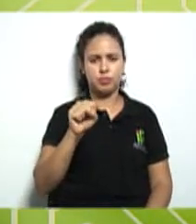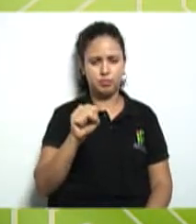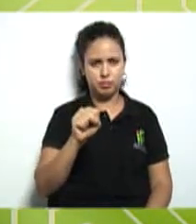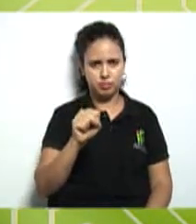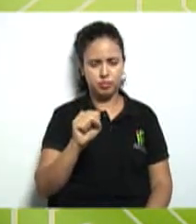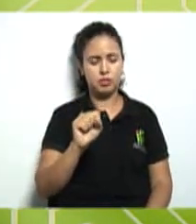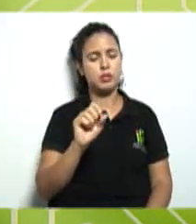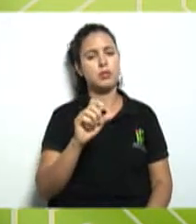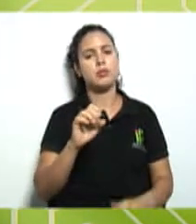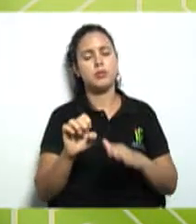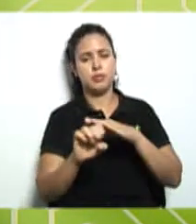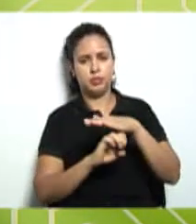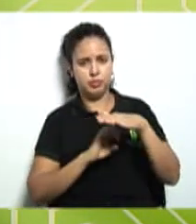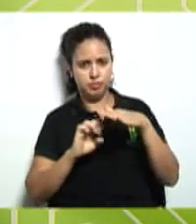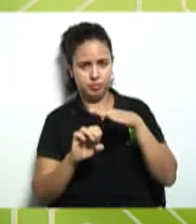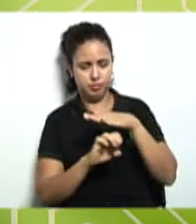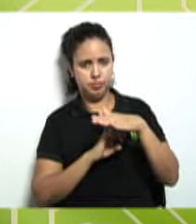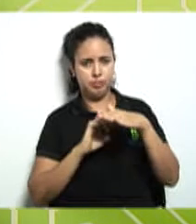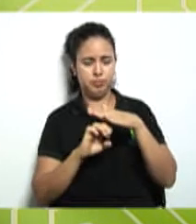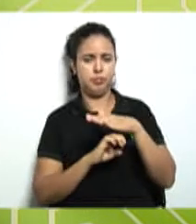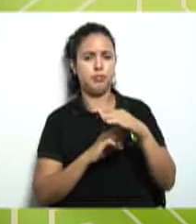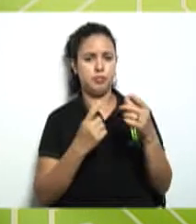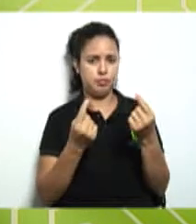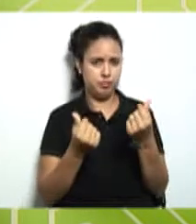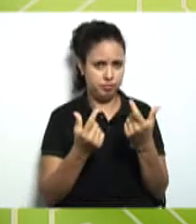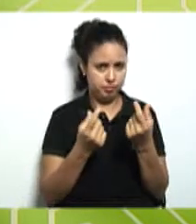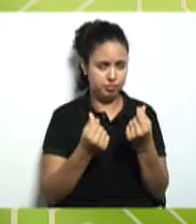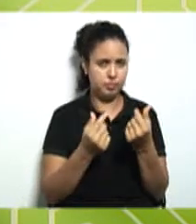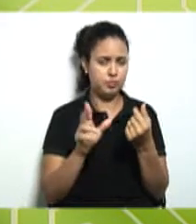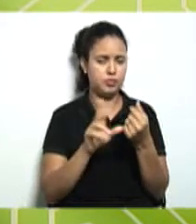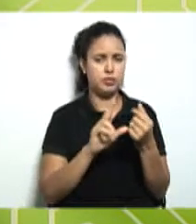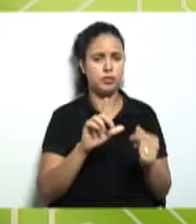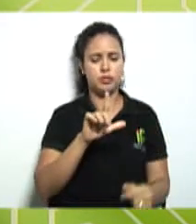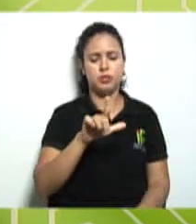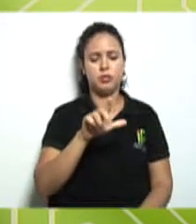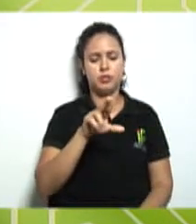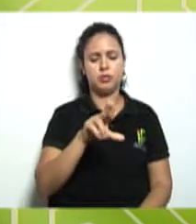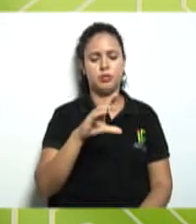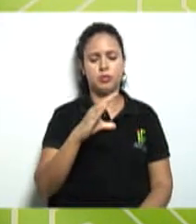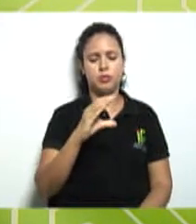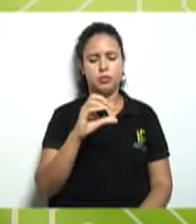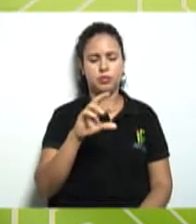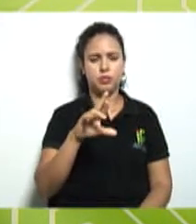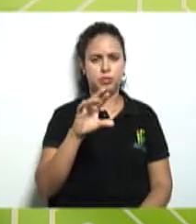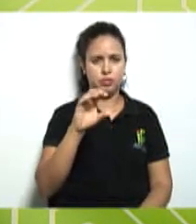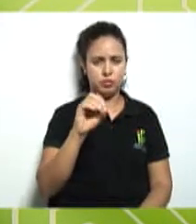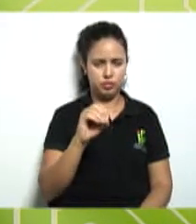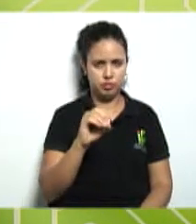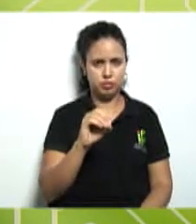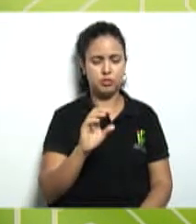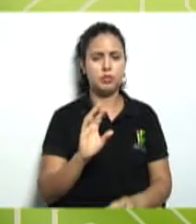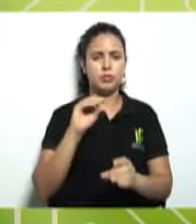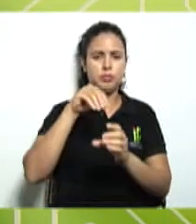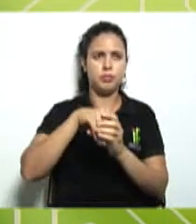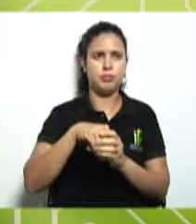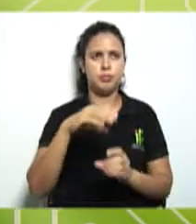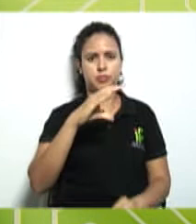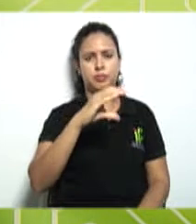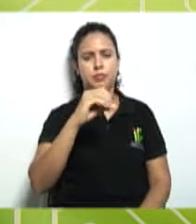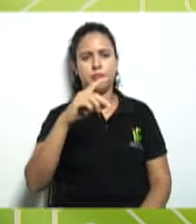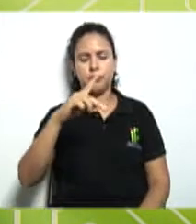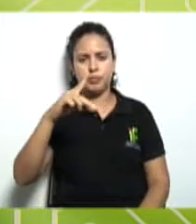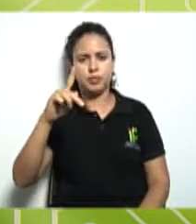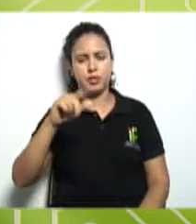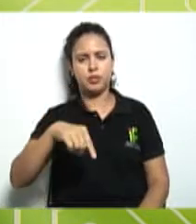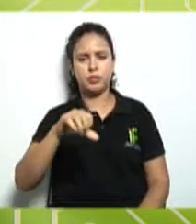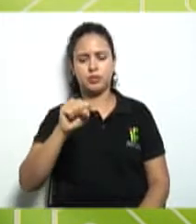é chamado lucro na cooperativa é chamado sobras o que que seria